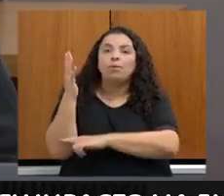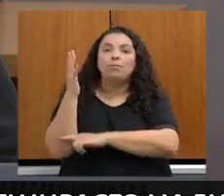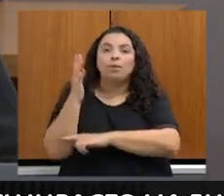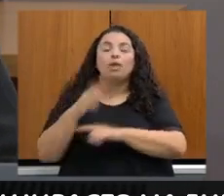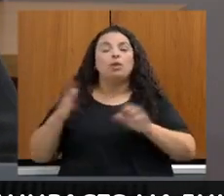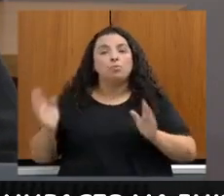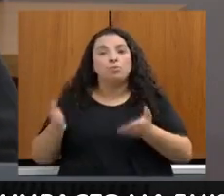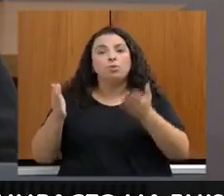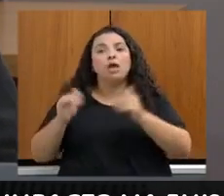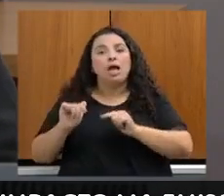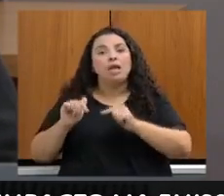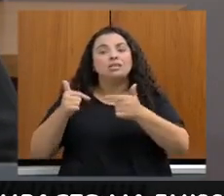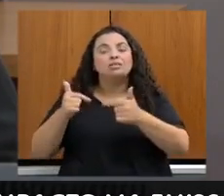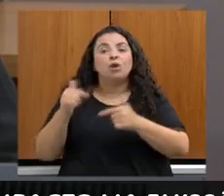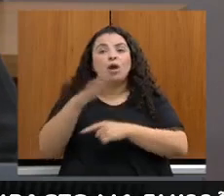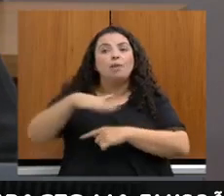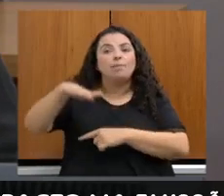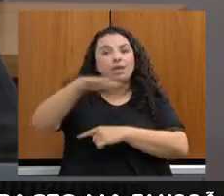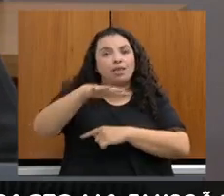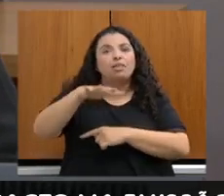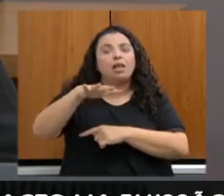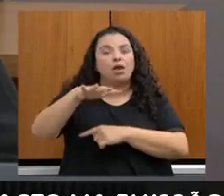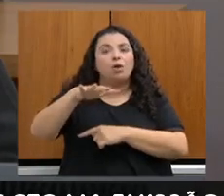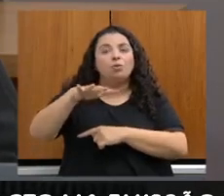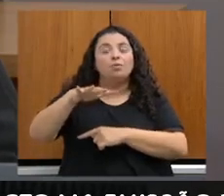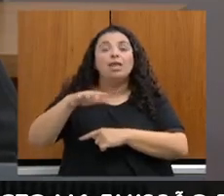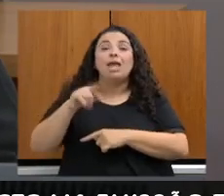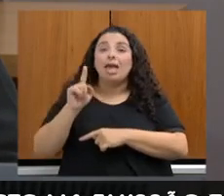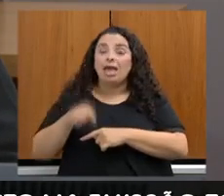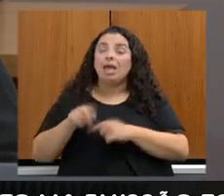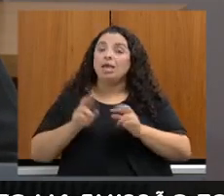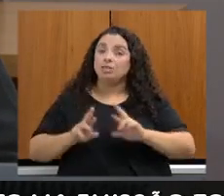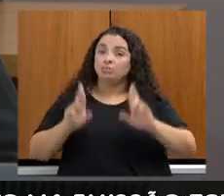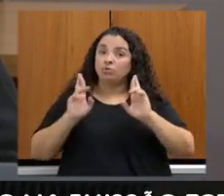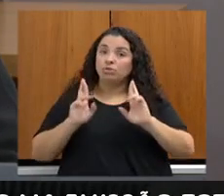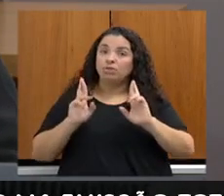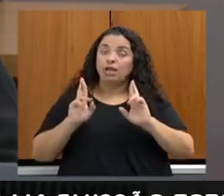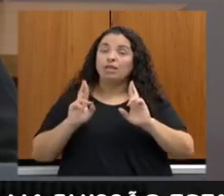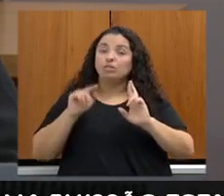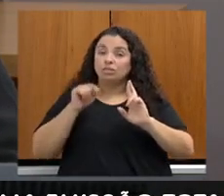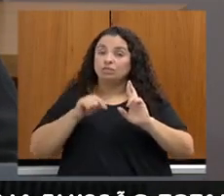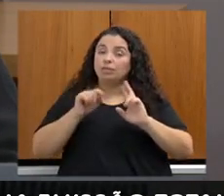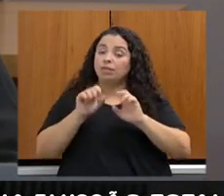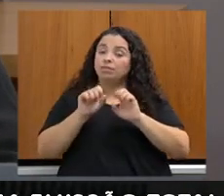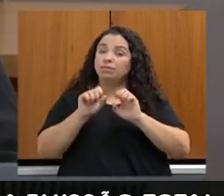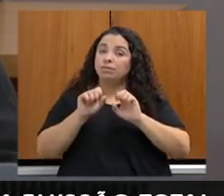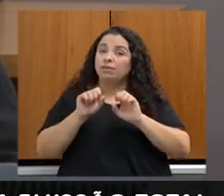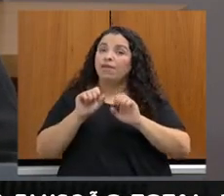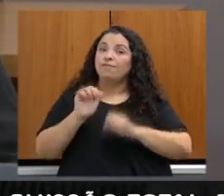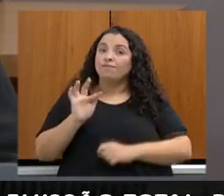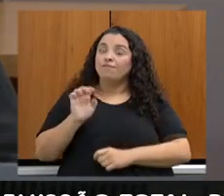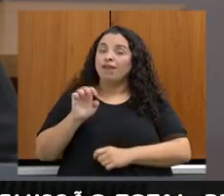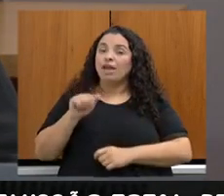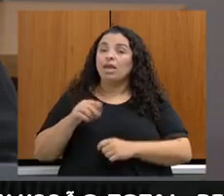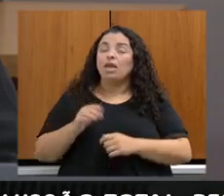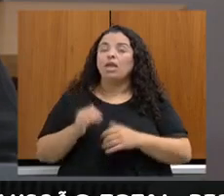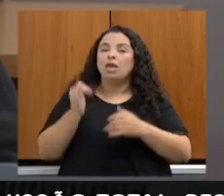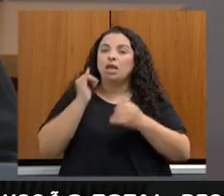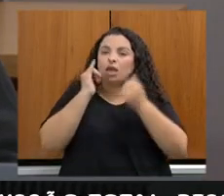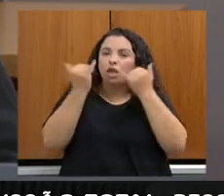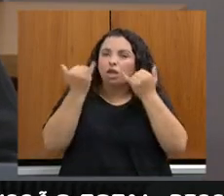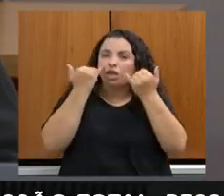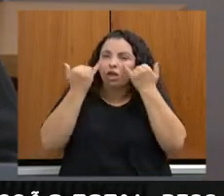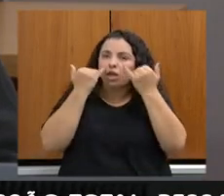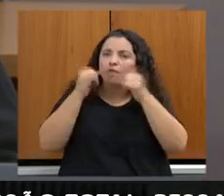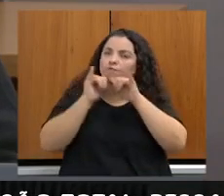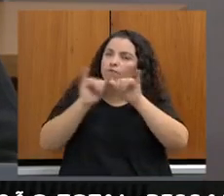Estado. É dever da entidade de classe FAENG levar as informações aos produtores para